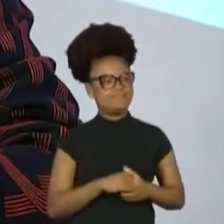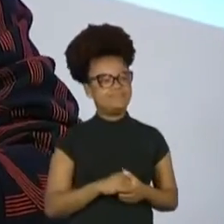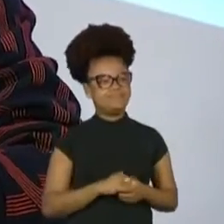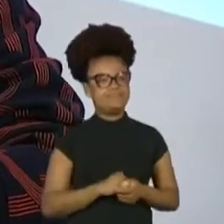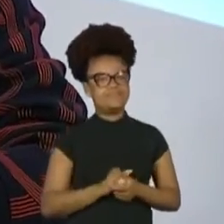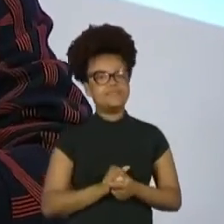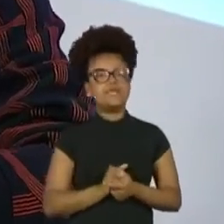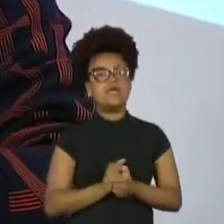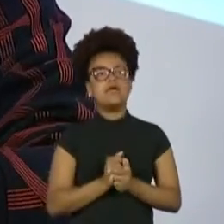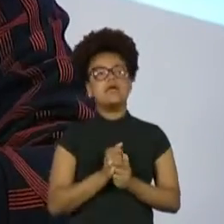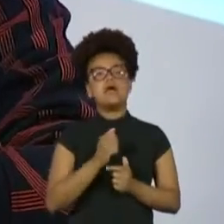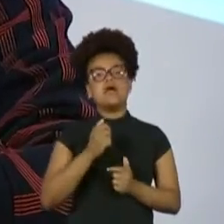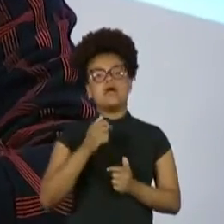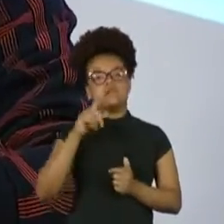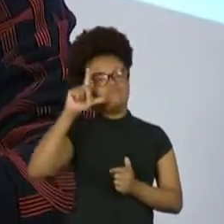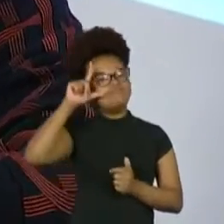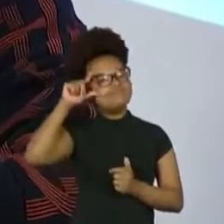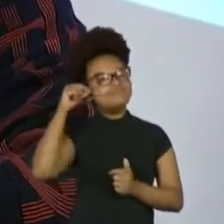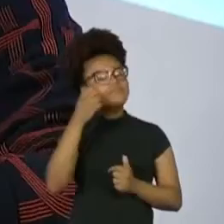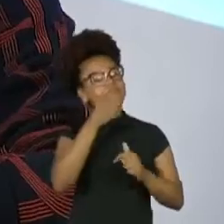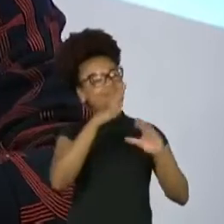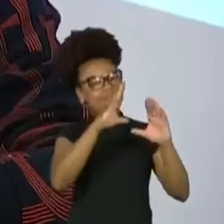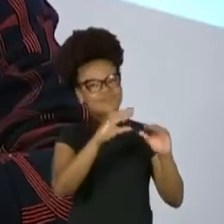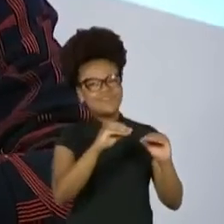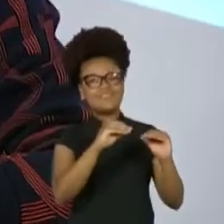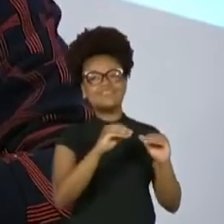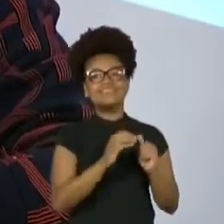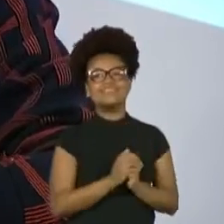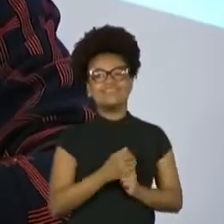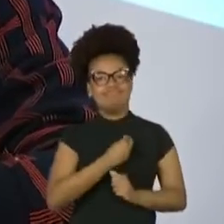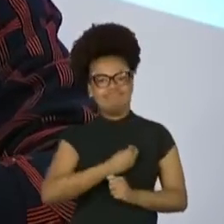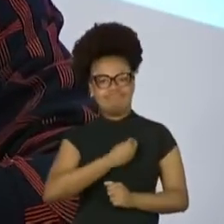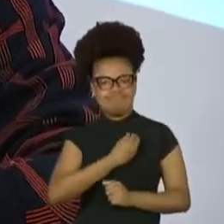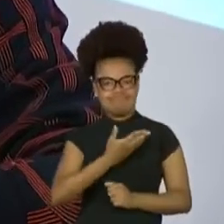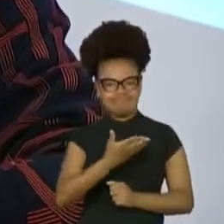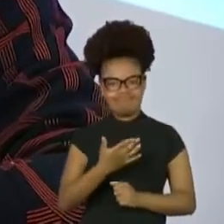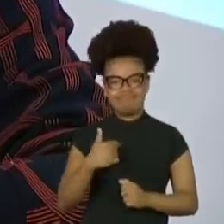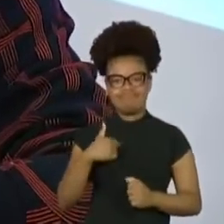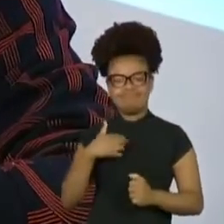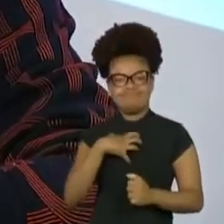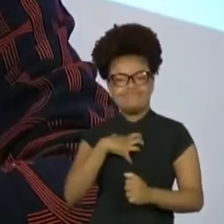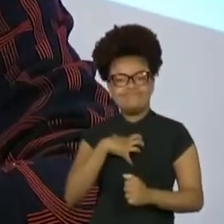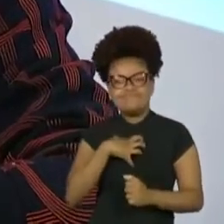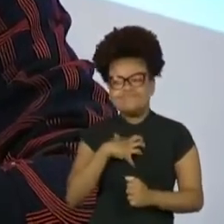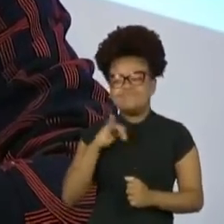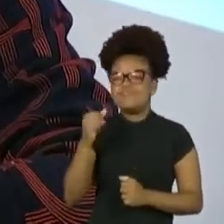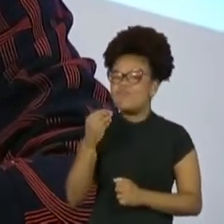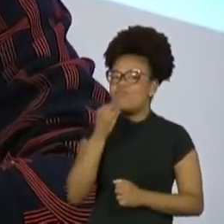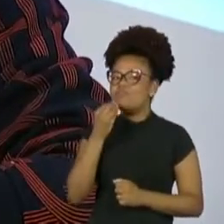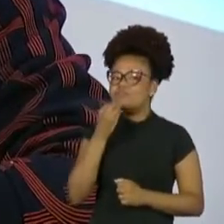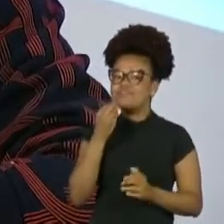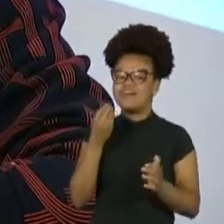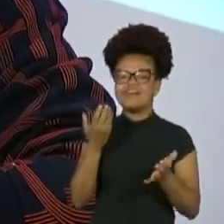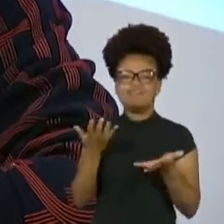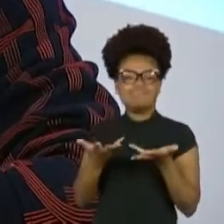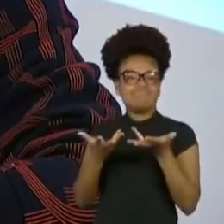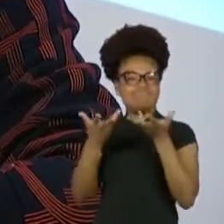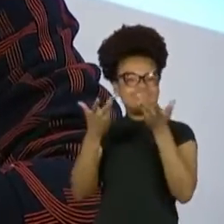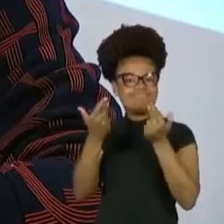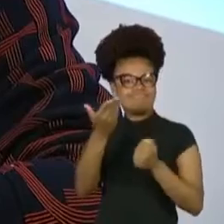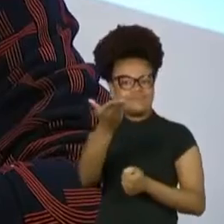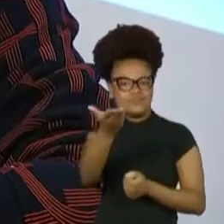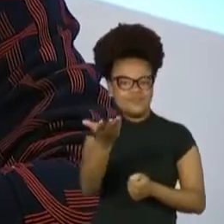mais uma vez. Como a própria Thais falou, para mim é uma oportunidade imensa de estar aqui como uma pessoa que faz parte da nossa história